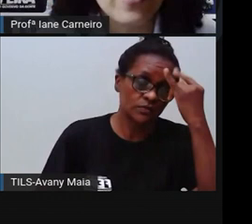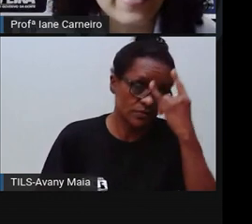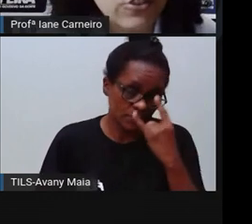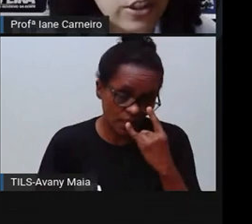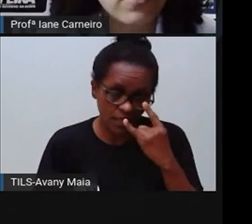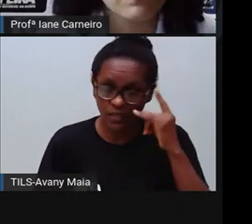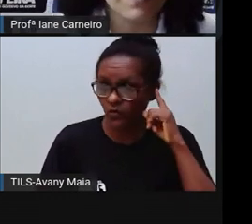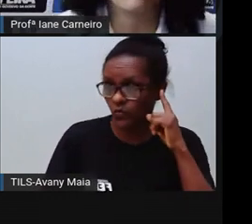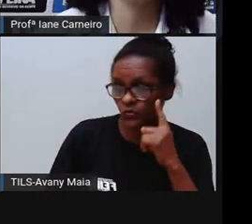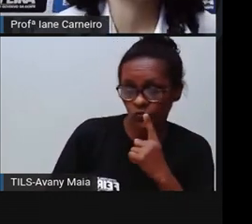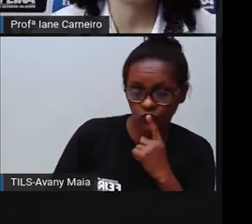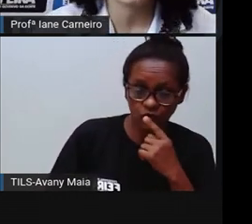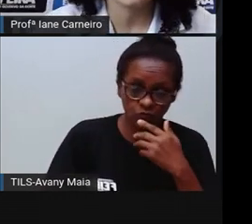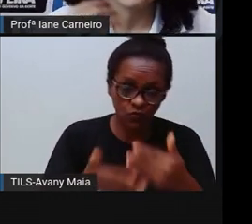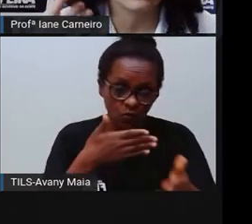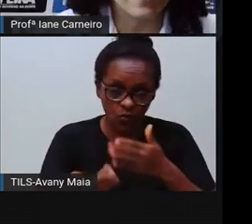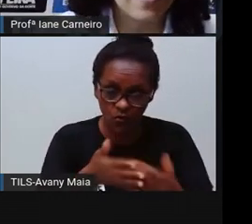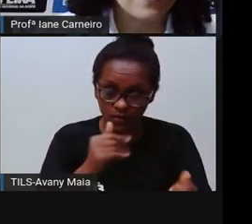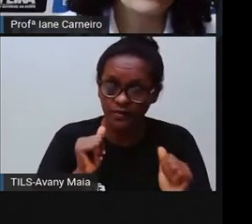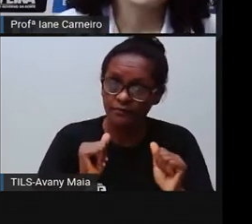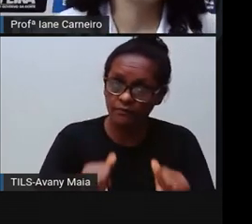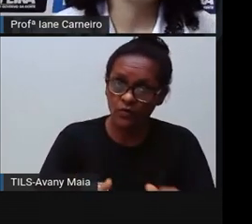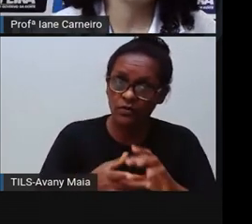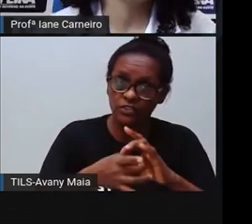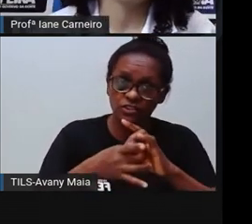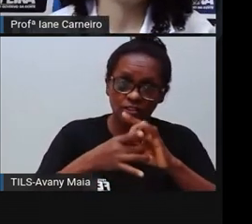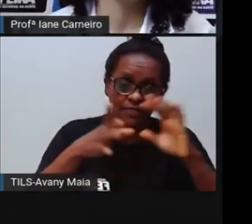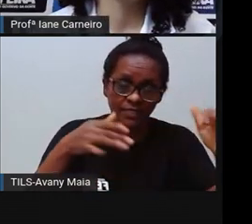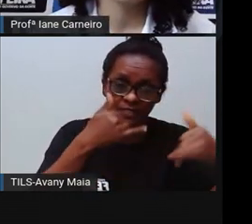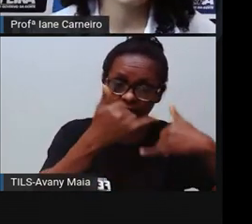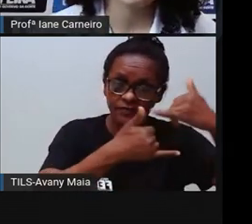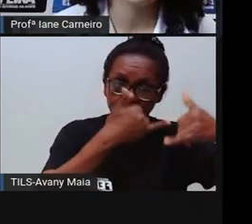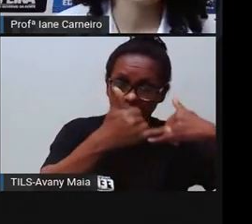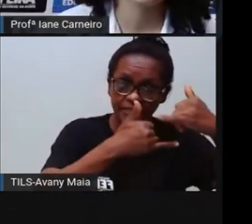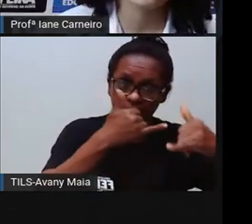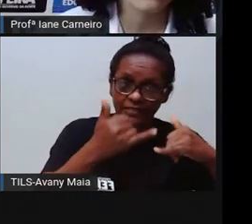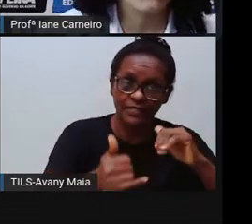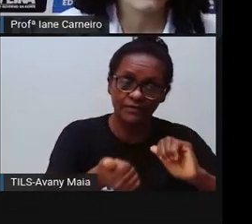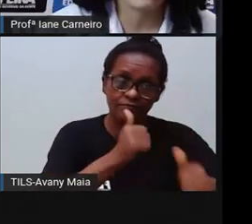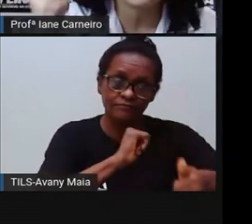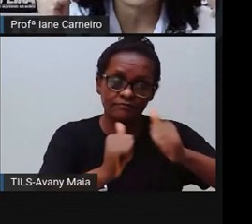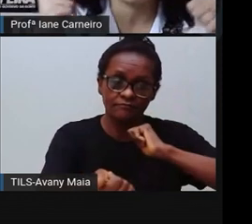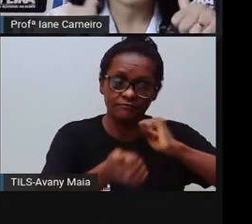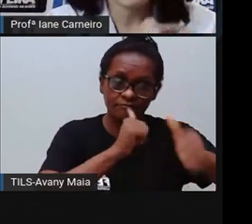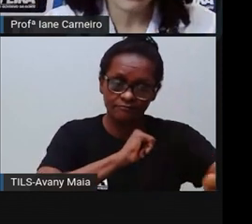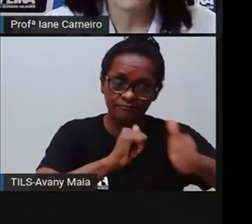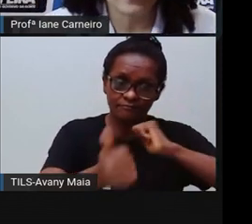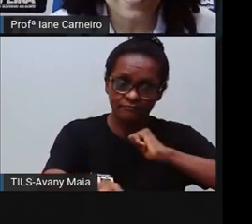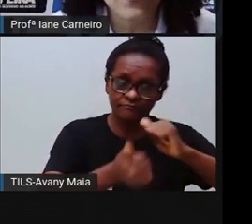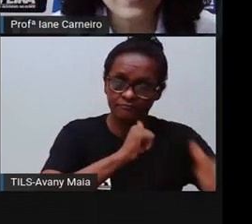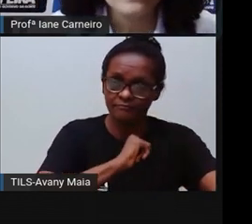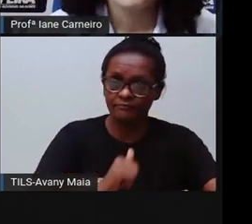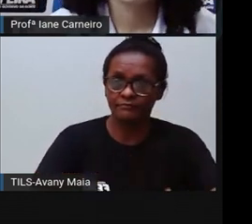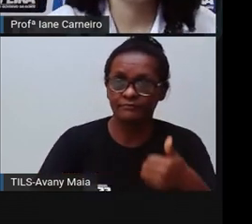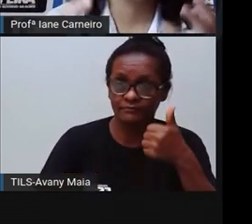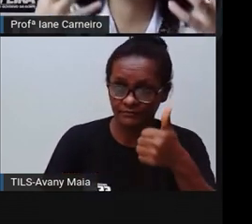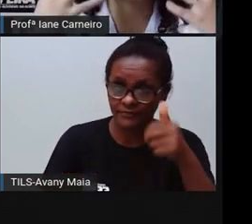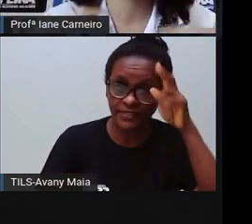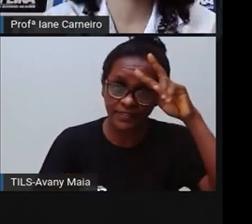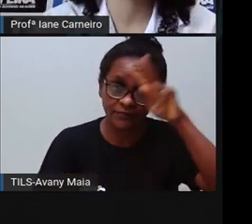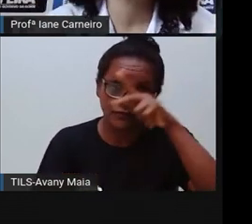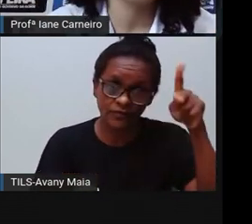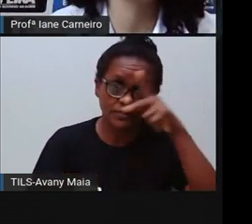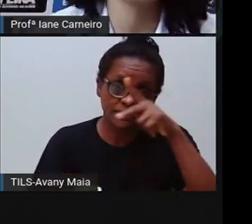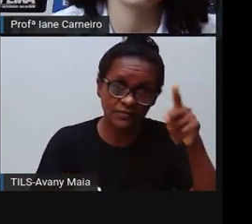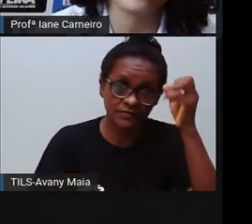direito garantido, tá bom? De se exercitar, de manter esses hábitos com o seu corpo. Lembra que a Pró falou numa aula sobre os